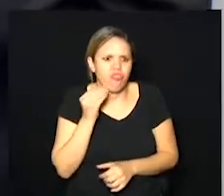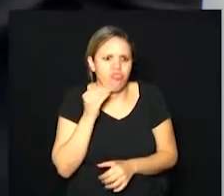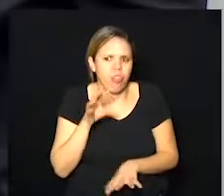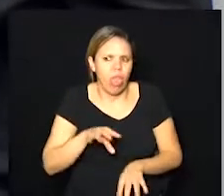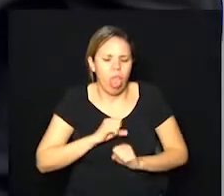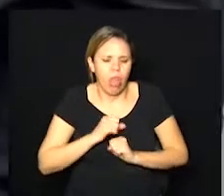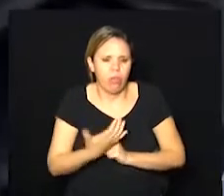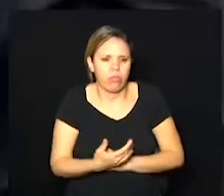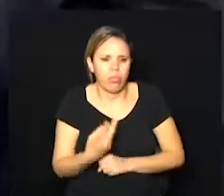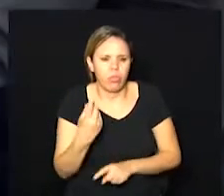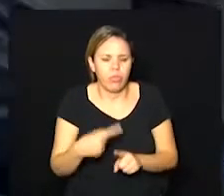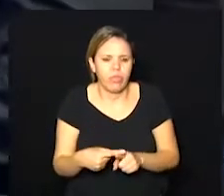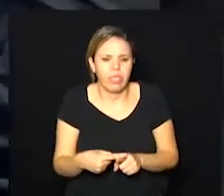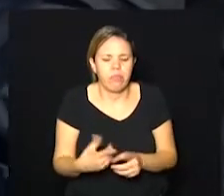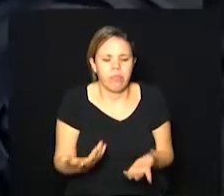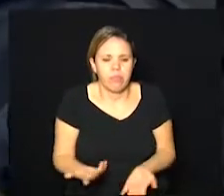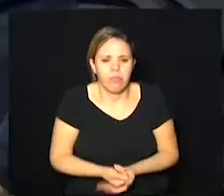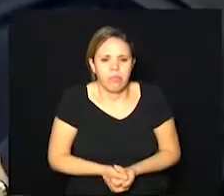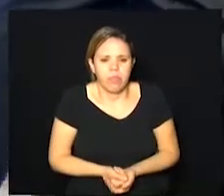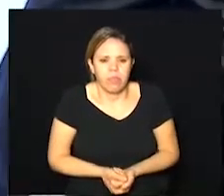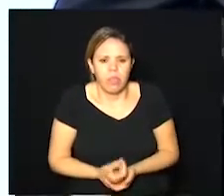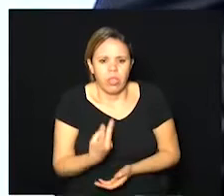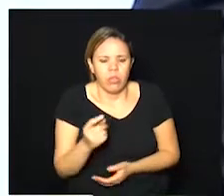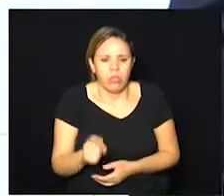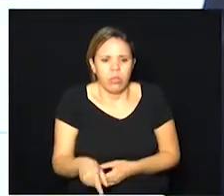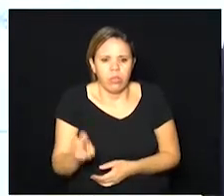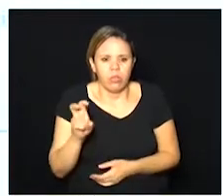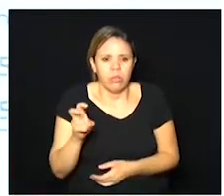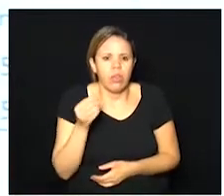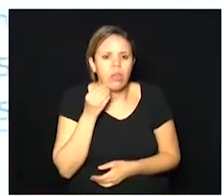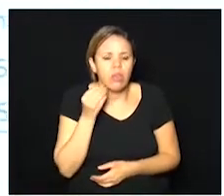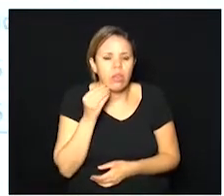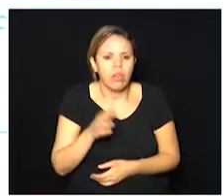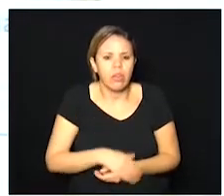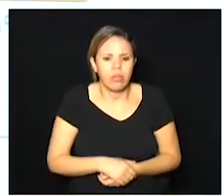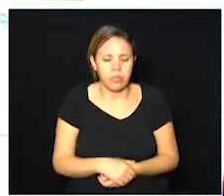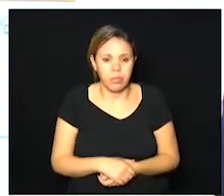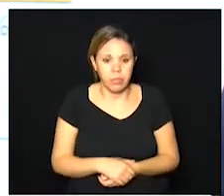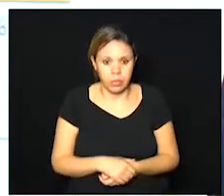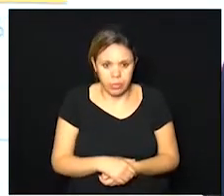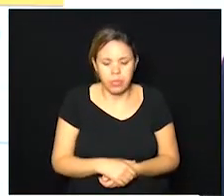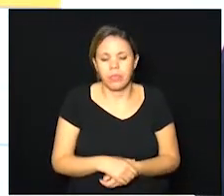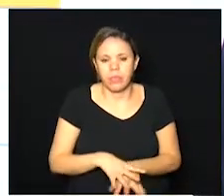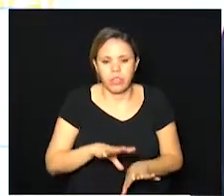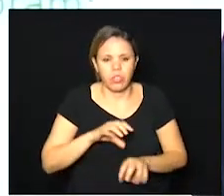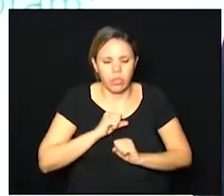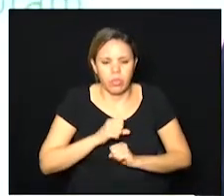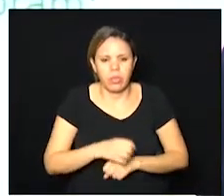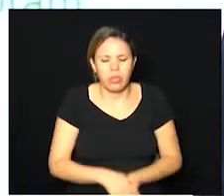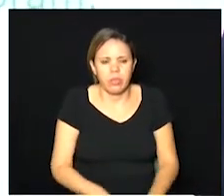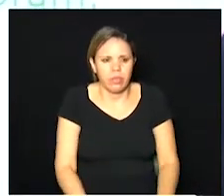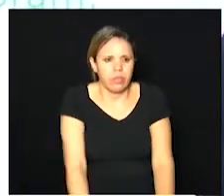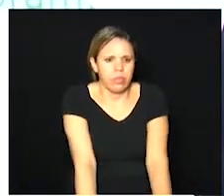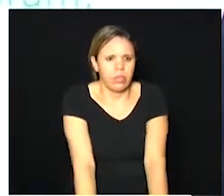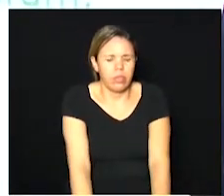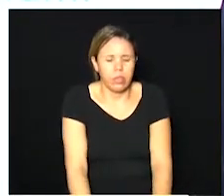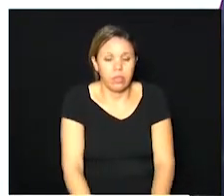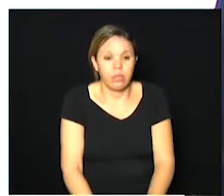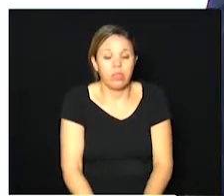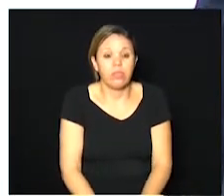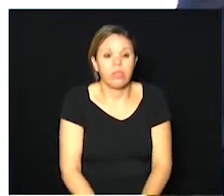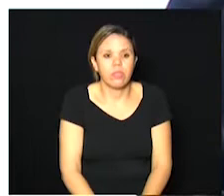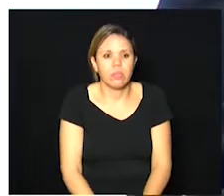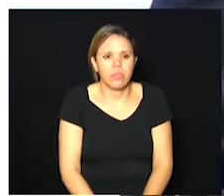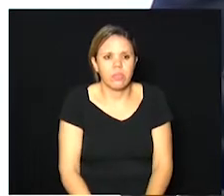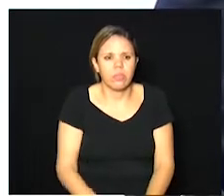vezes e meia mais chance 2.5 maior chance de ter de ter se contaminado seguinte então